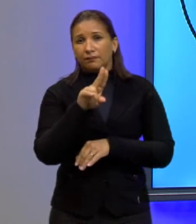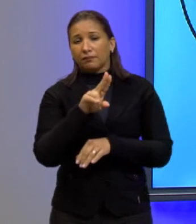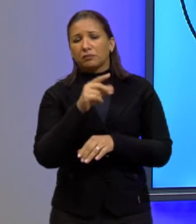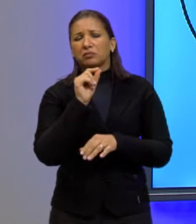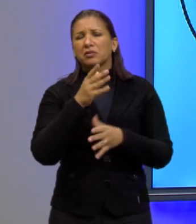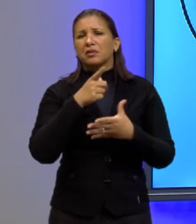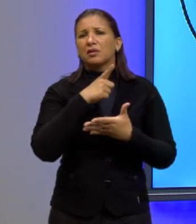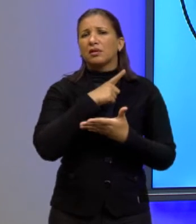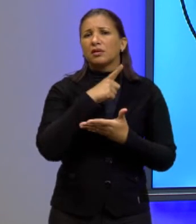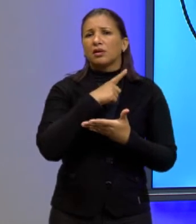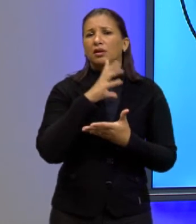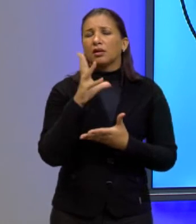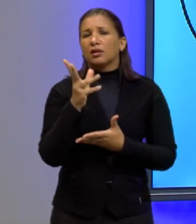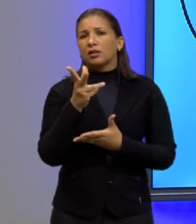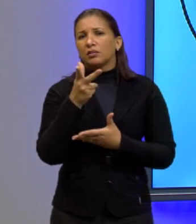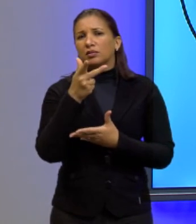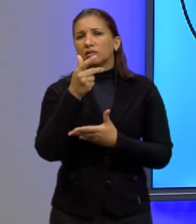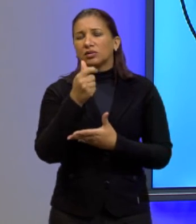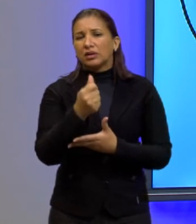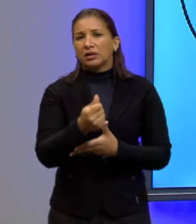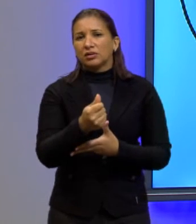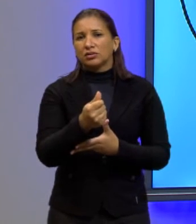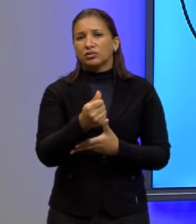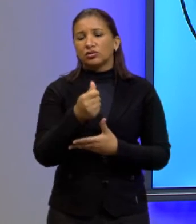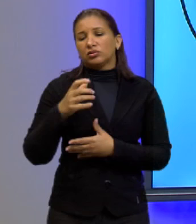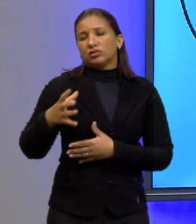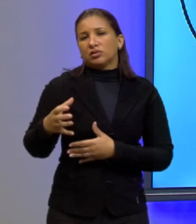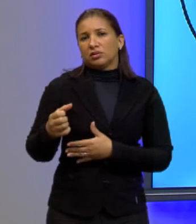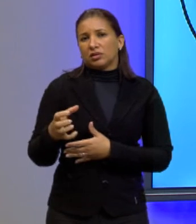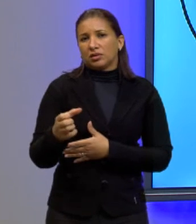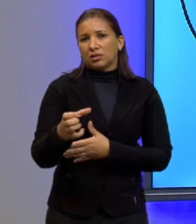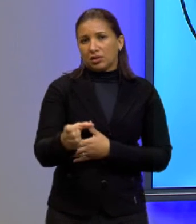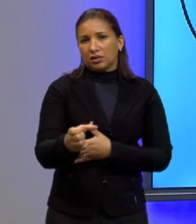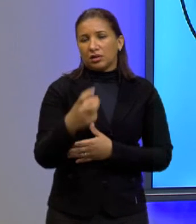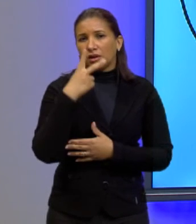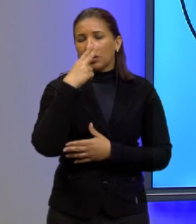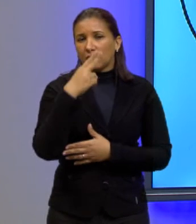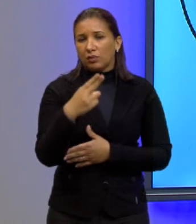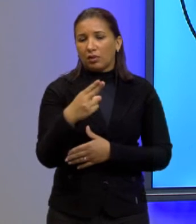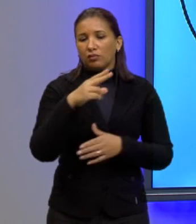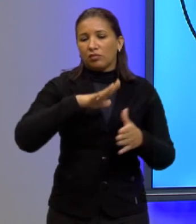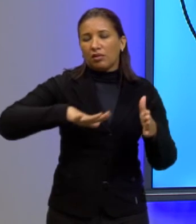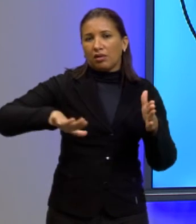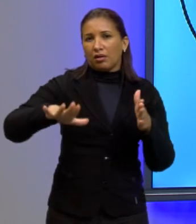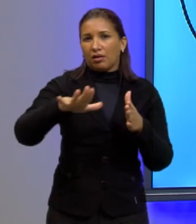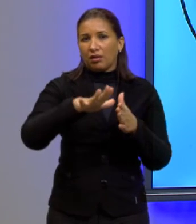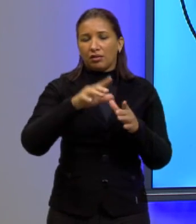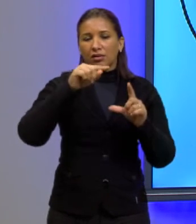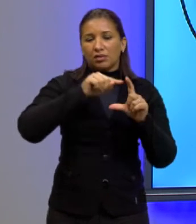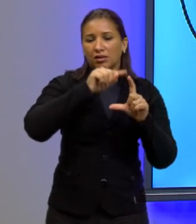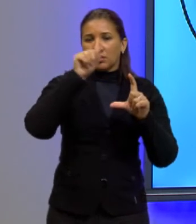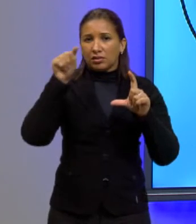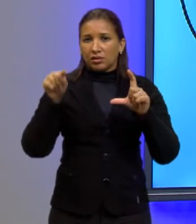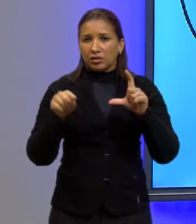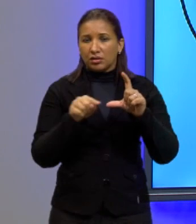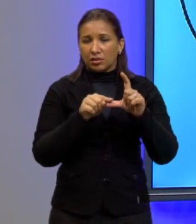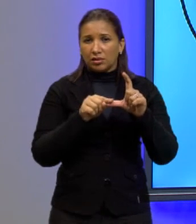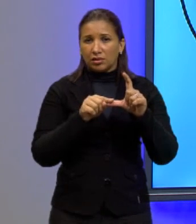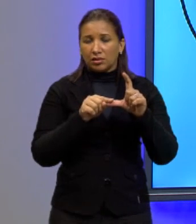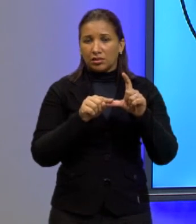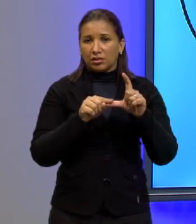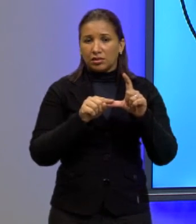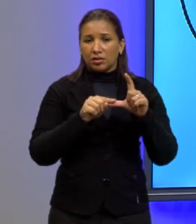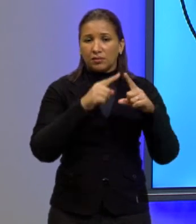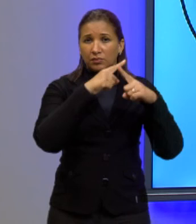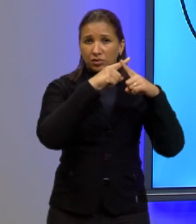que a quantidade Q de bactérias ela é igual a área da circunferência multiplicada pela